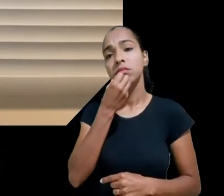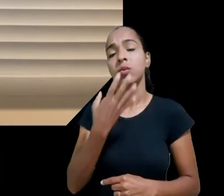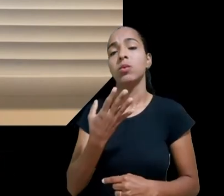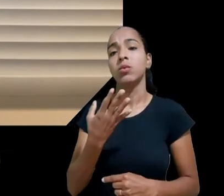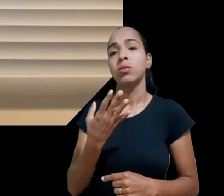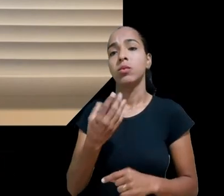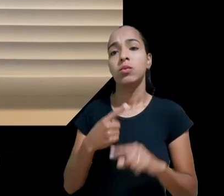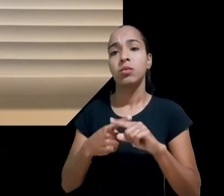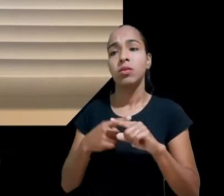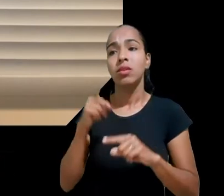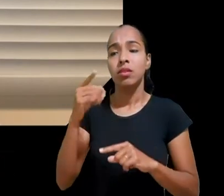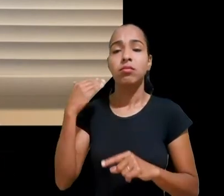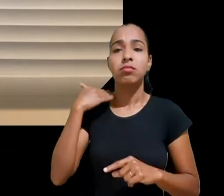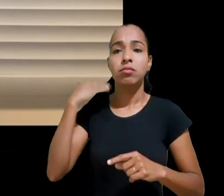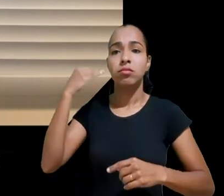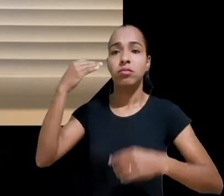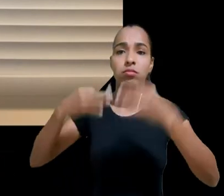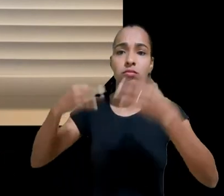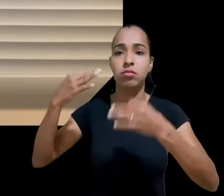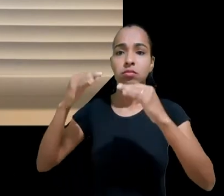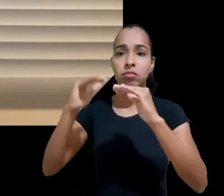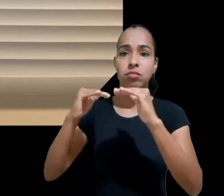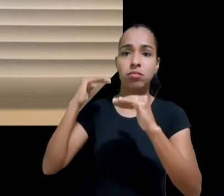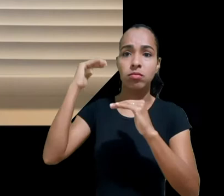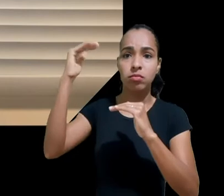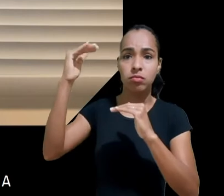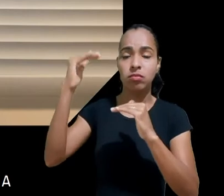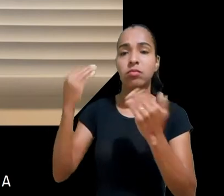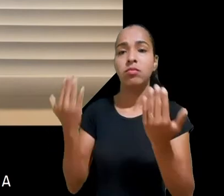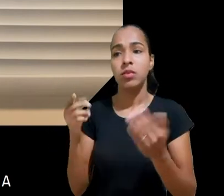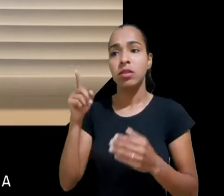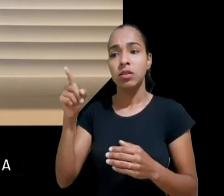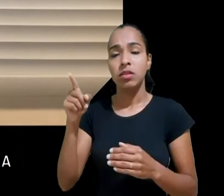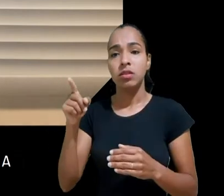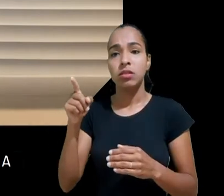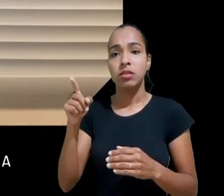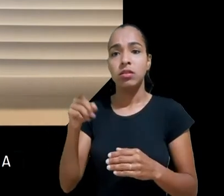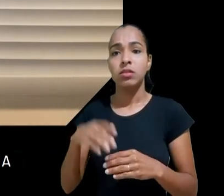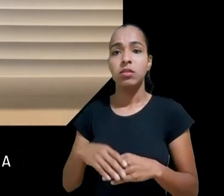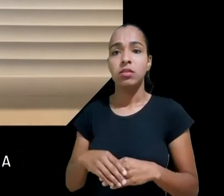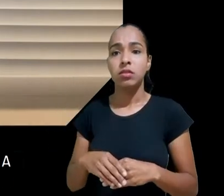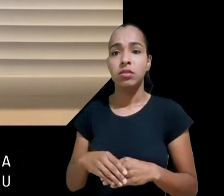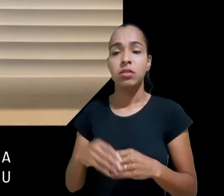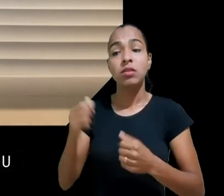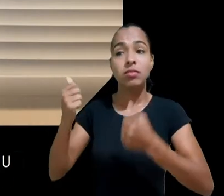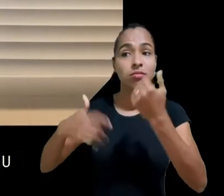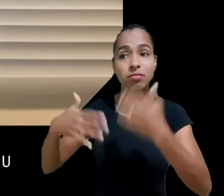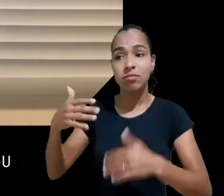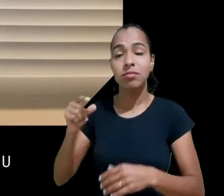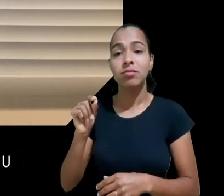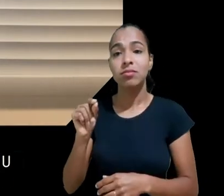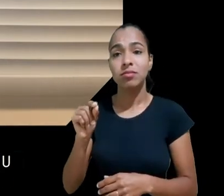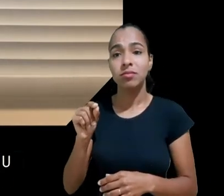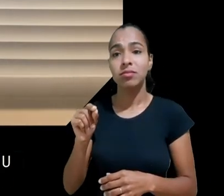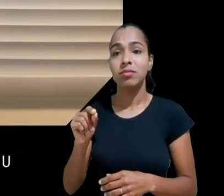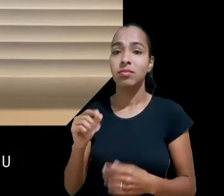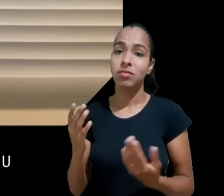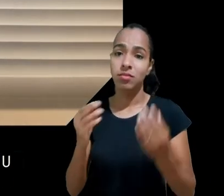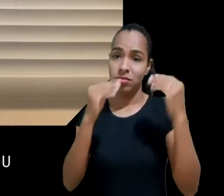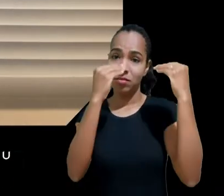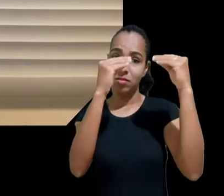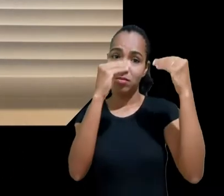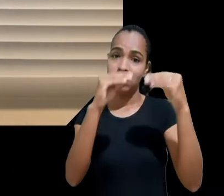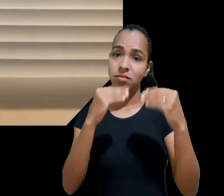chapa presidencial em que se discutiu todo o problema de conteúdo, claro, uma questão diferente das fake news e da